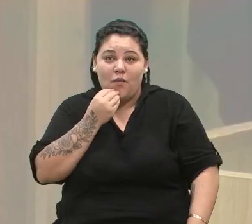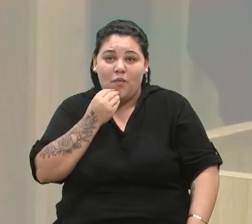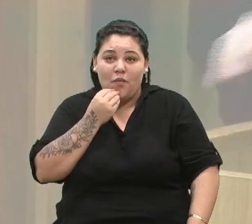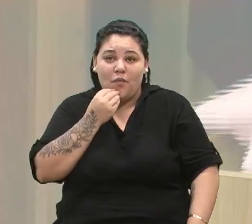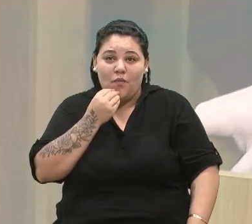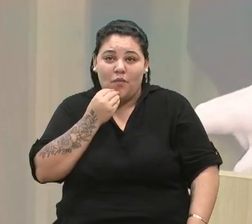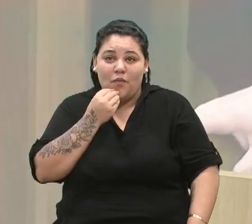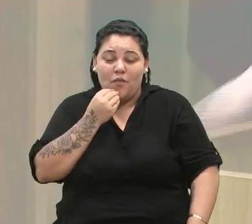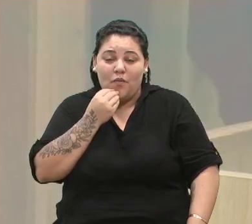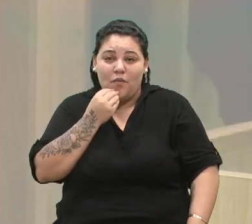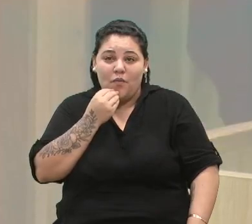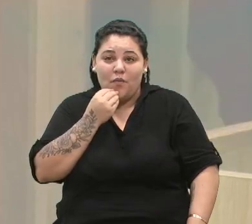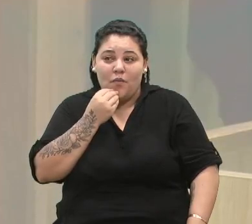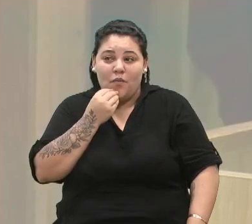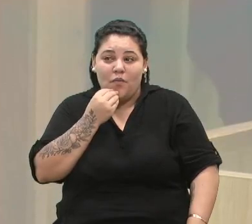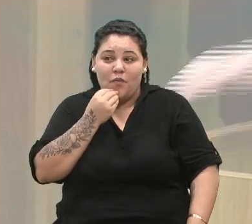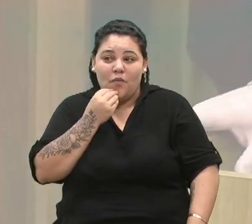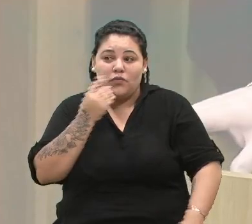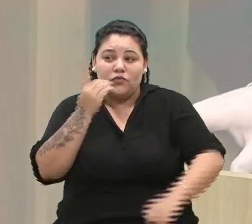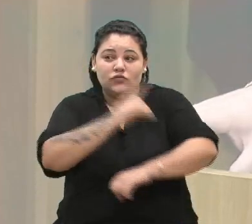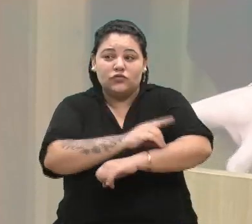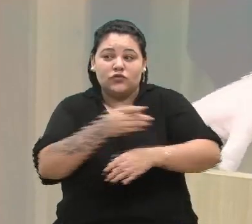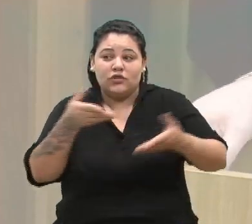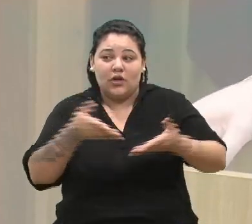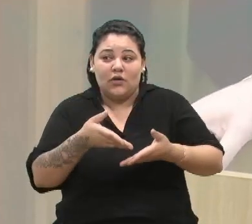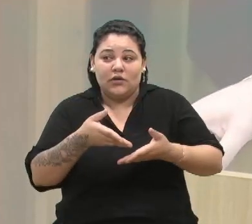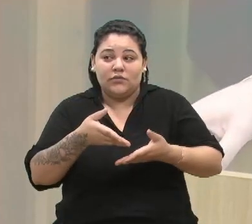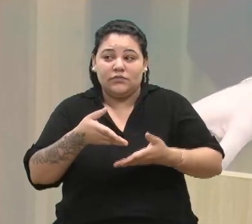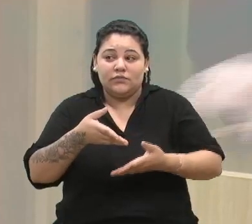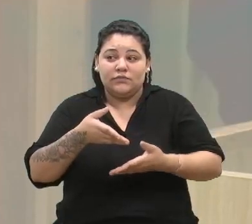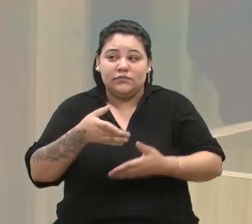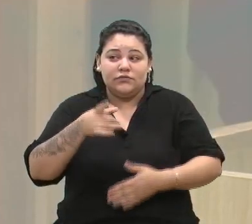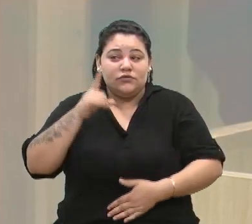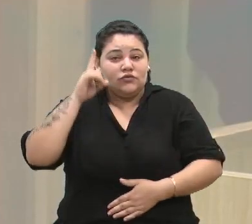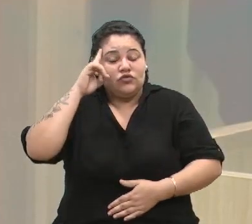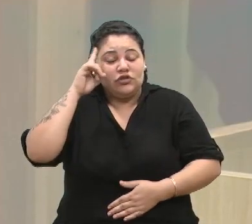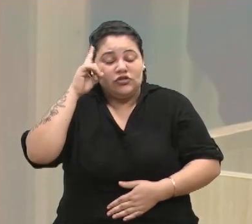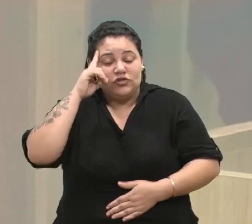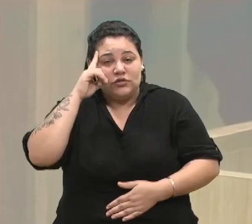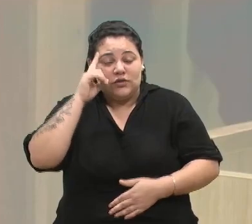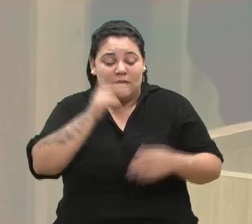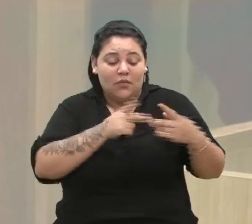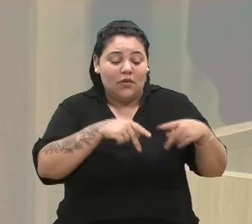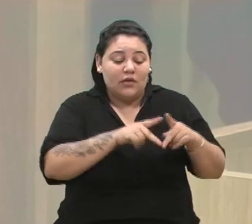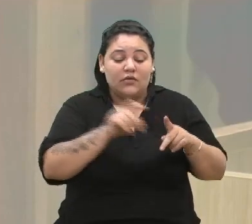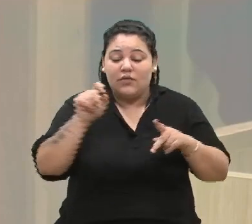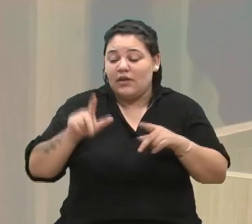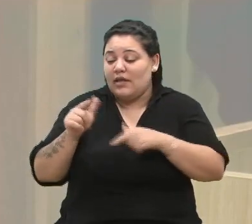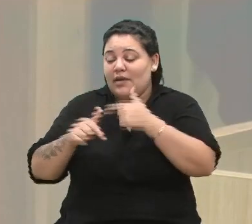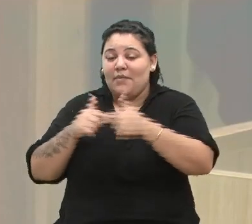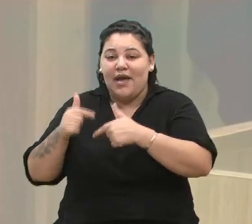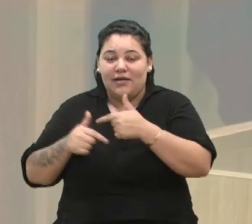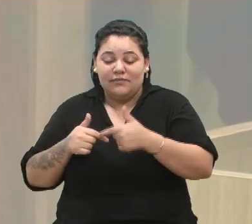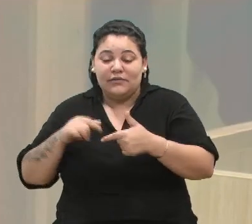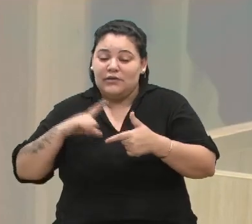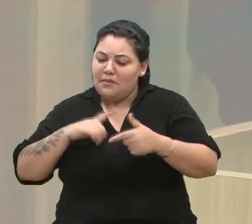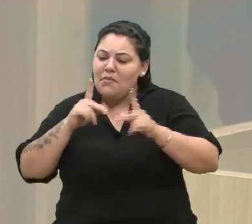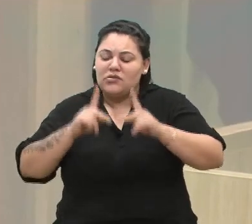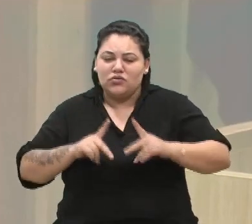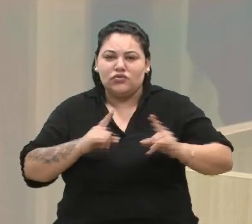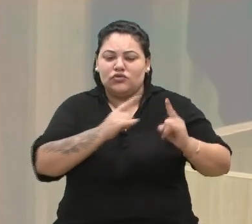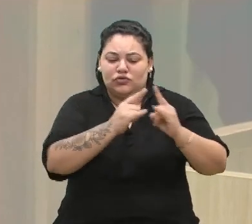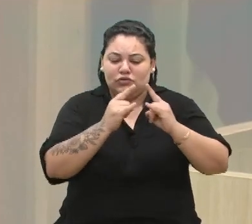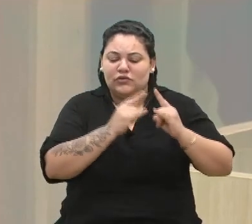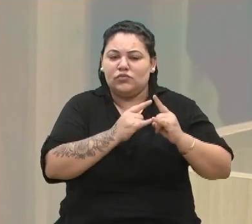dos dias atuais, do dia a dia da população e de quem trabalha com isso. São proprietários de clubes de tiro, são funcionários, são